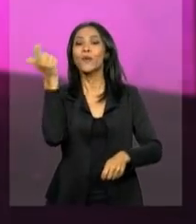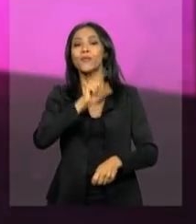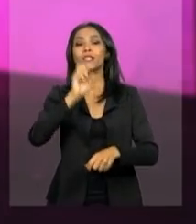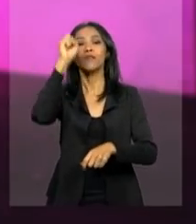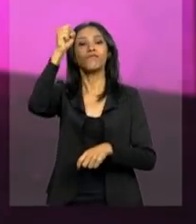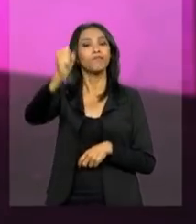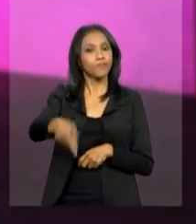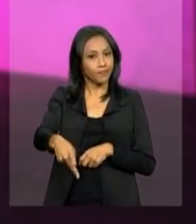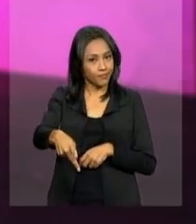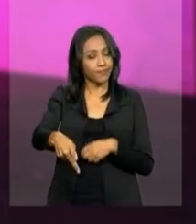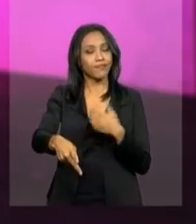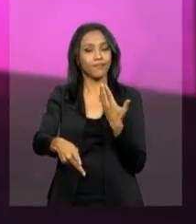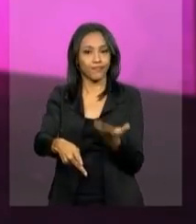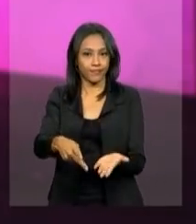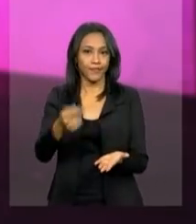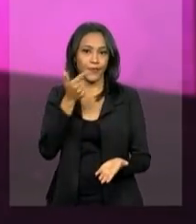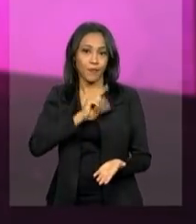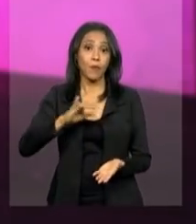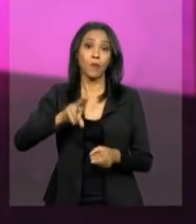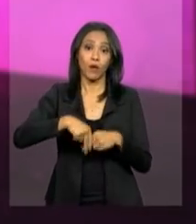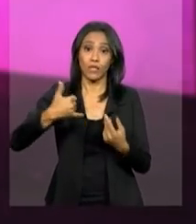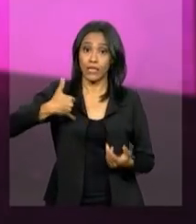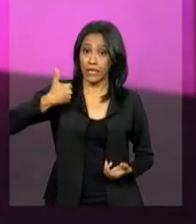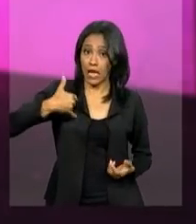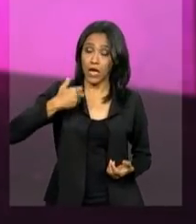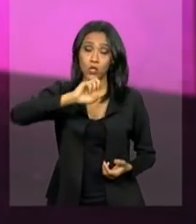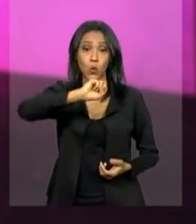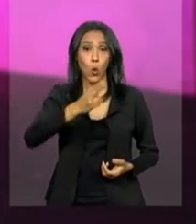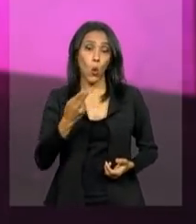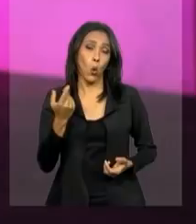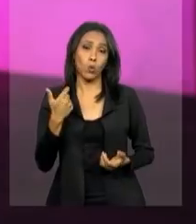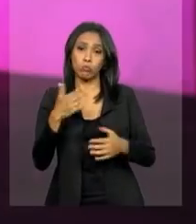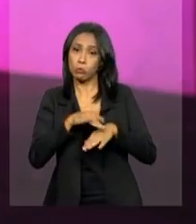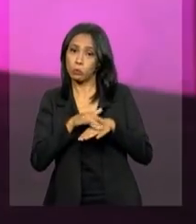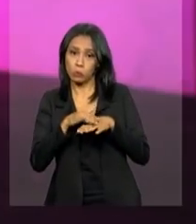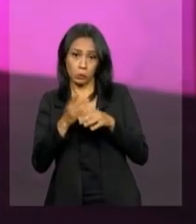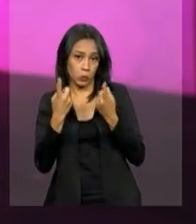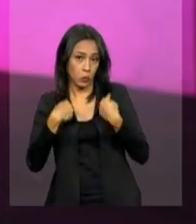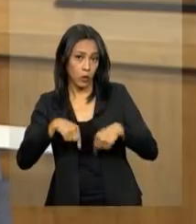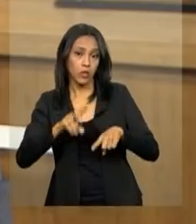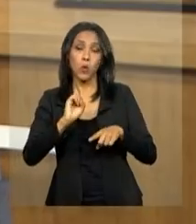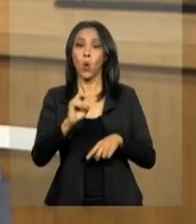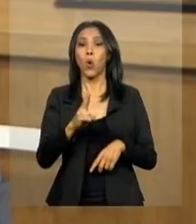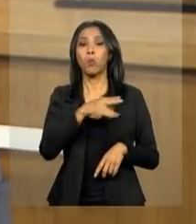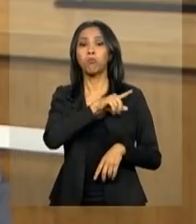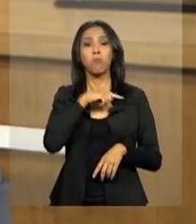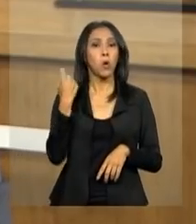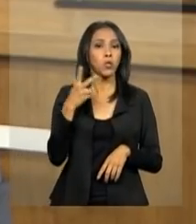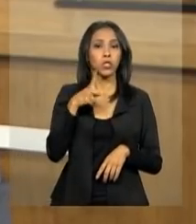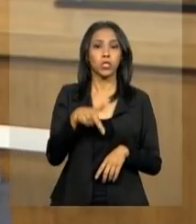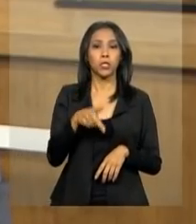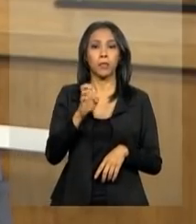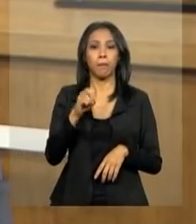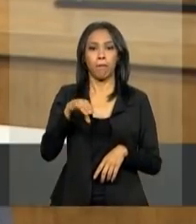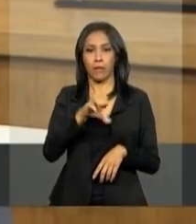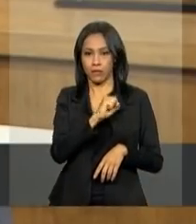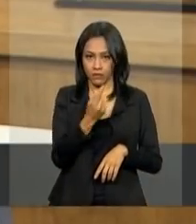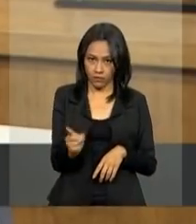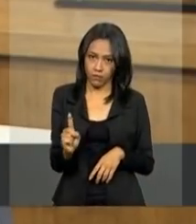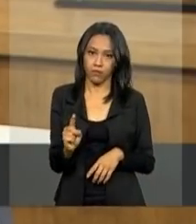benefícios como aposentadoria por idade ou por invalidez e pensão por morte. Nós estamos falando de pessoas